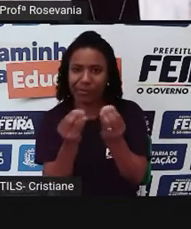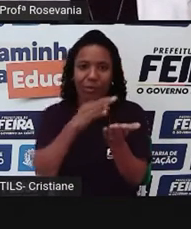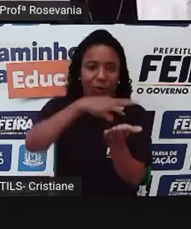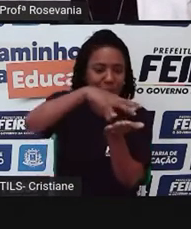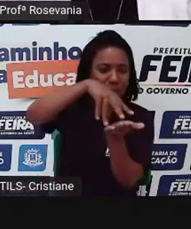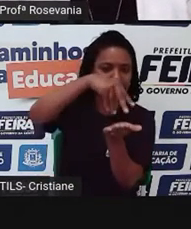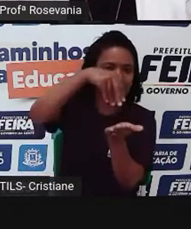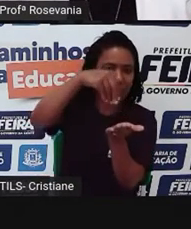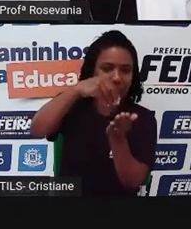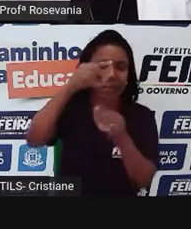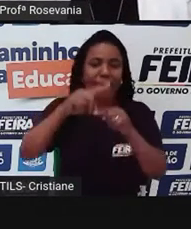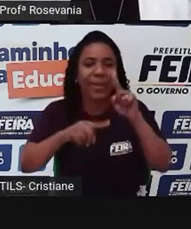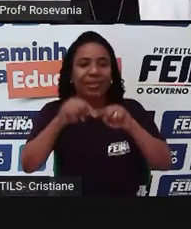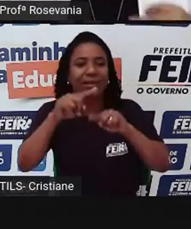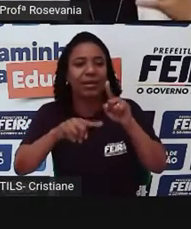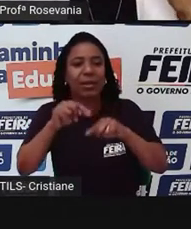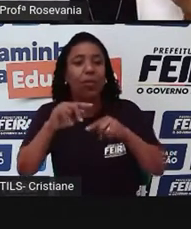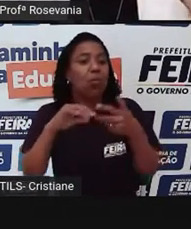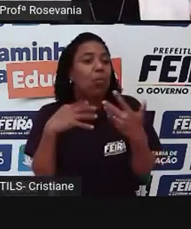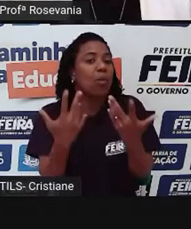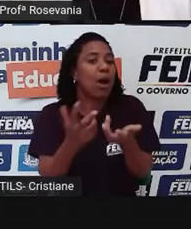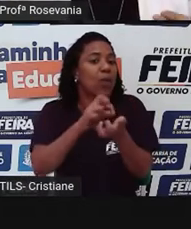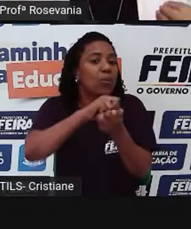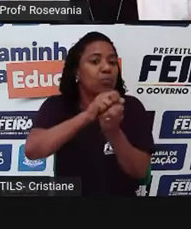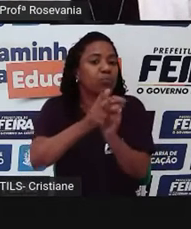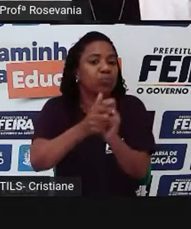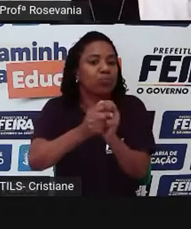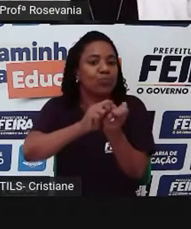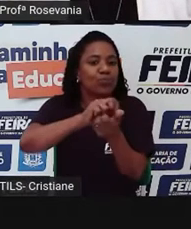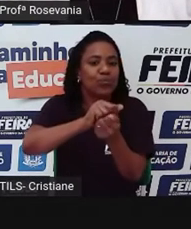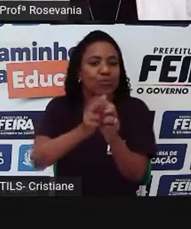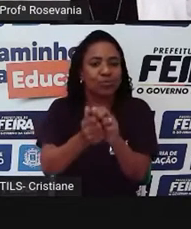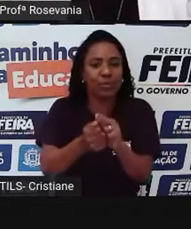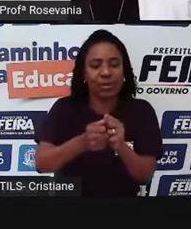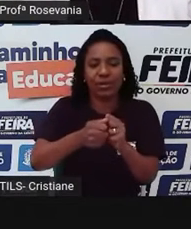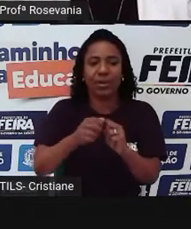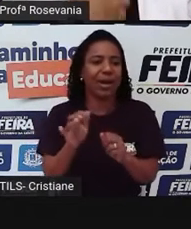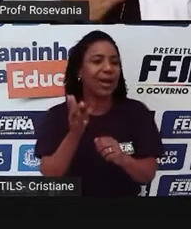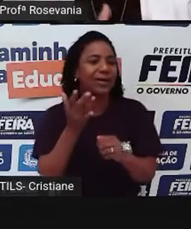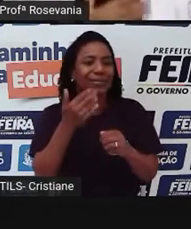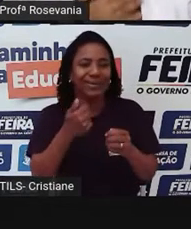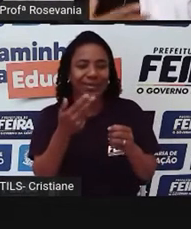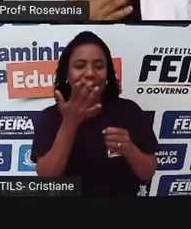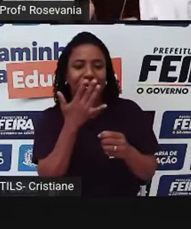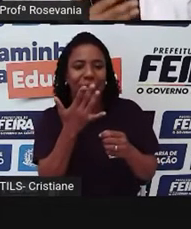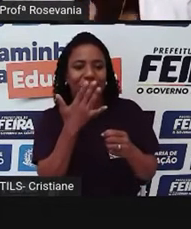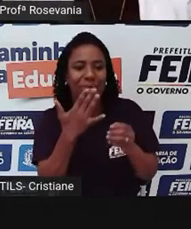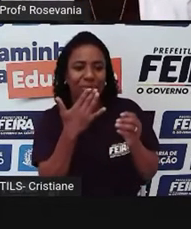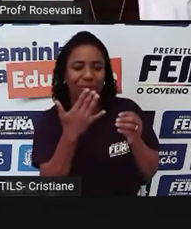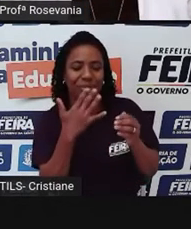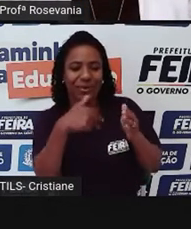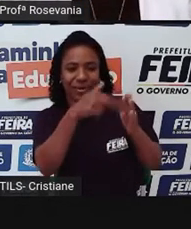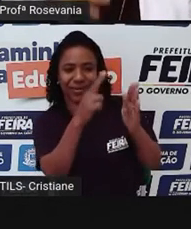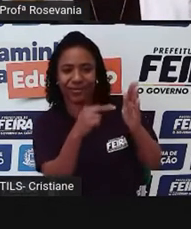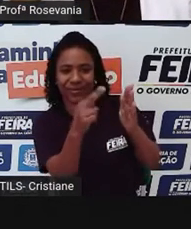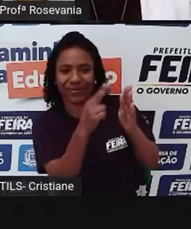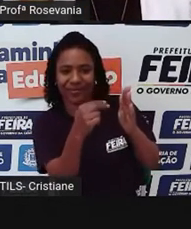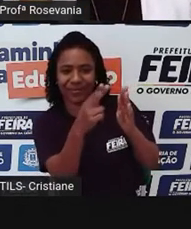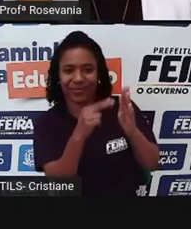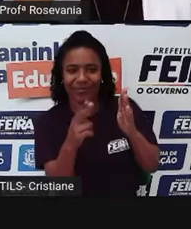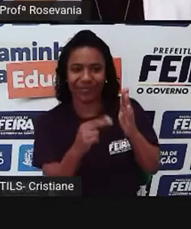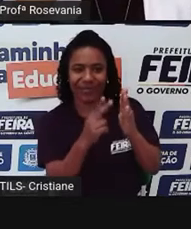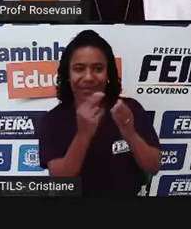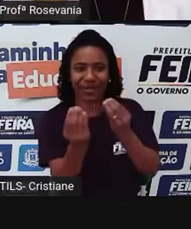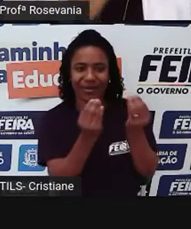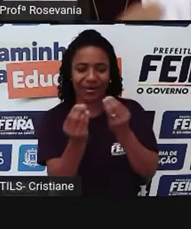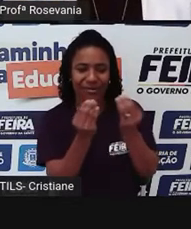material é utilizado, né, todo um cuidado ali da pintura que vai se mantendo a tradição, né, do modelinho,